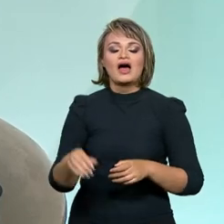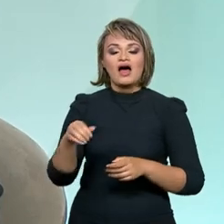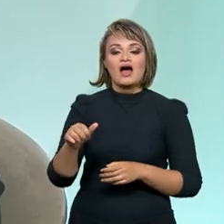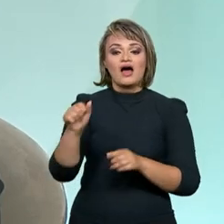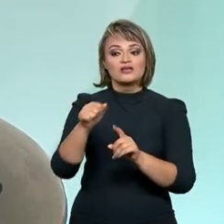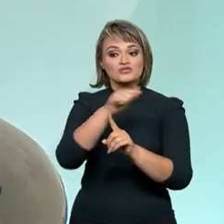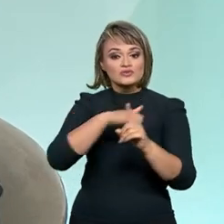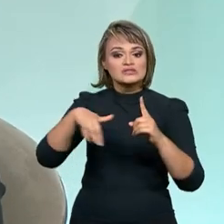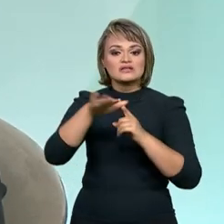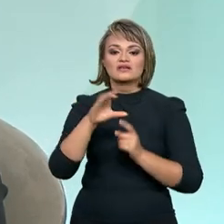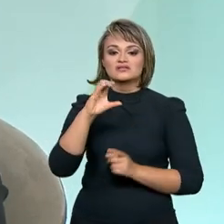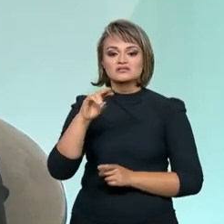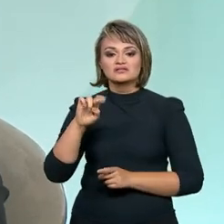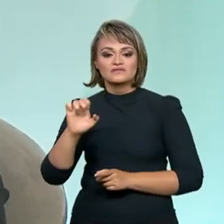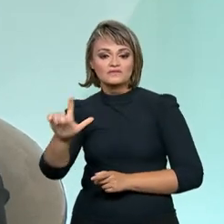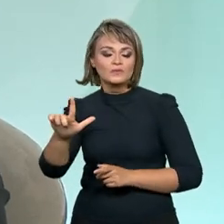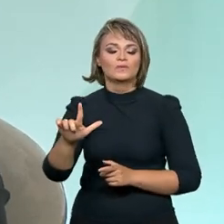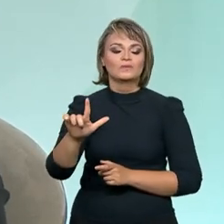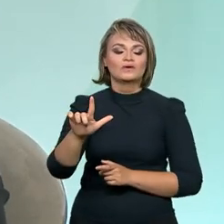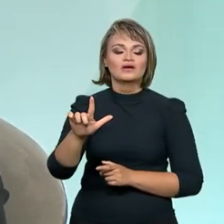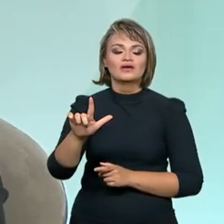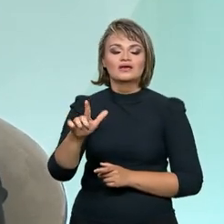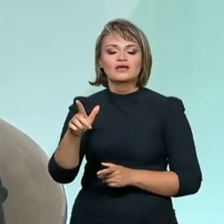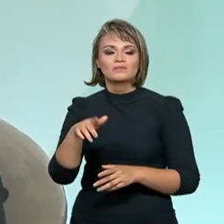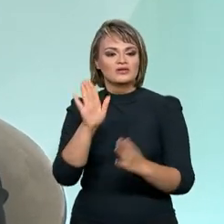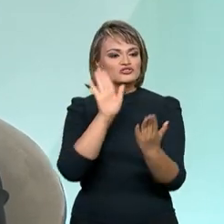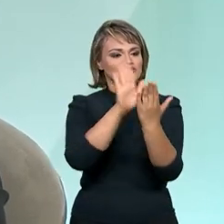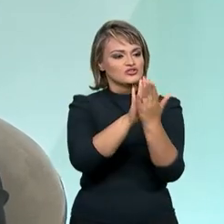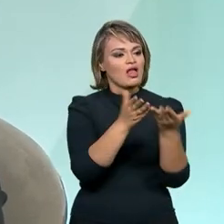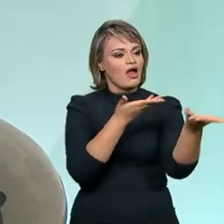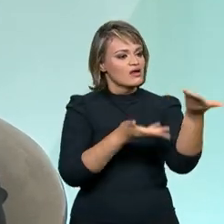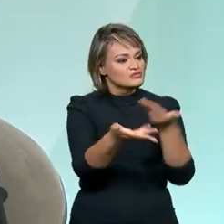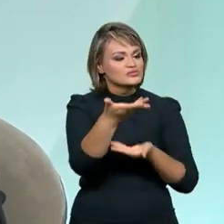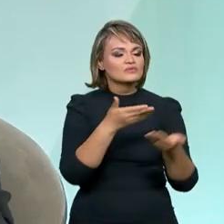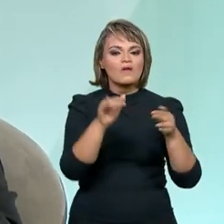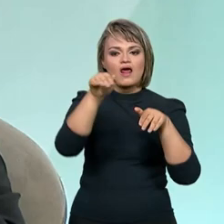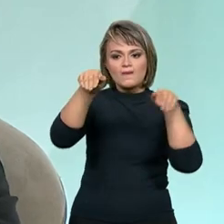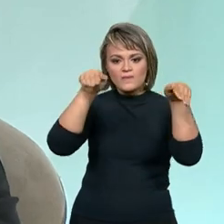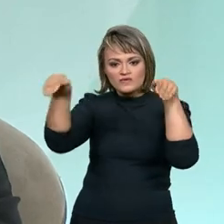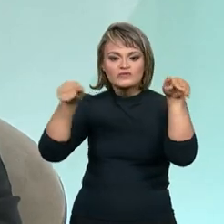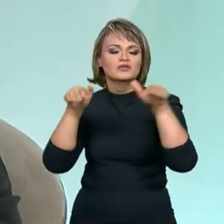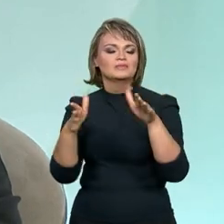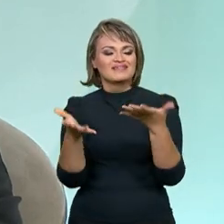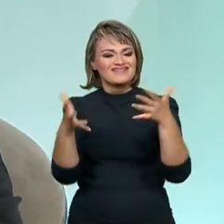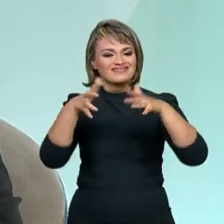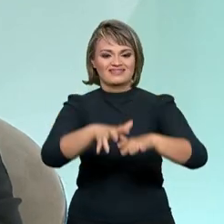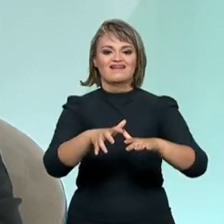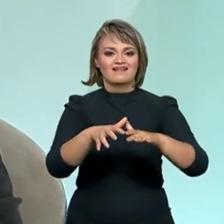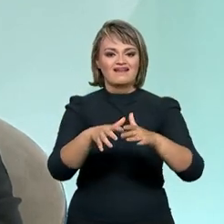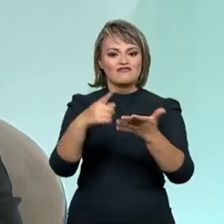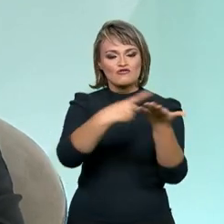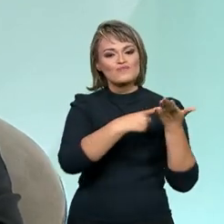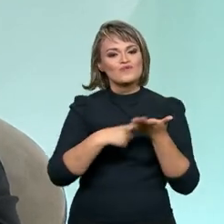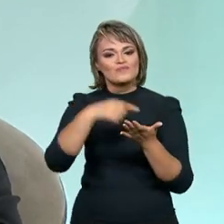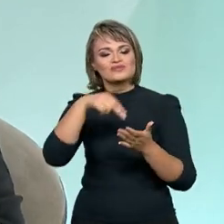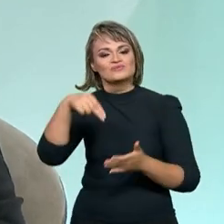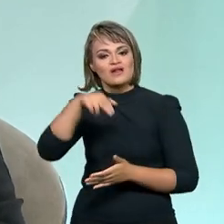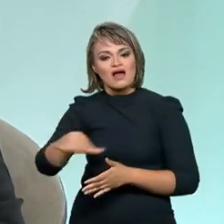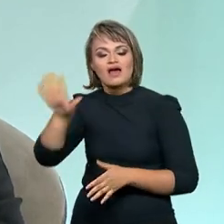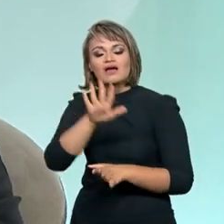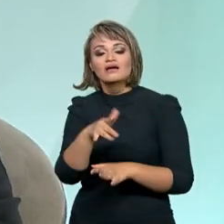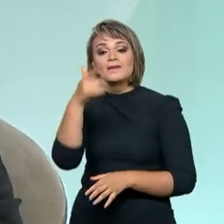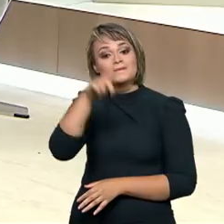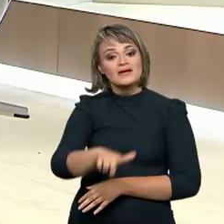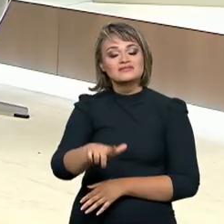civil, da forma com que a gente articula, mobiliza, integra em compromissos nacionais e também